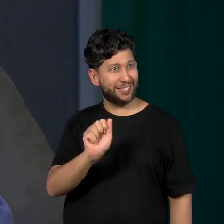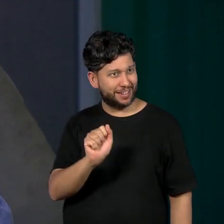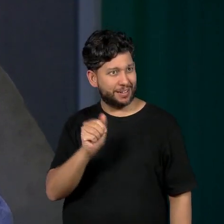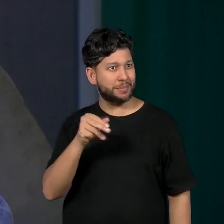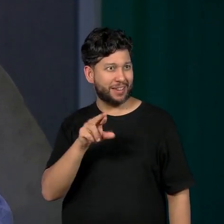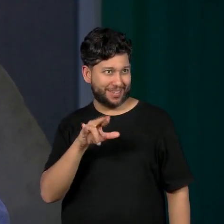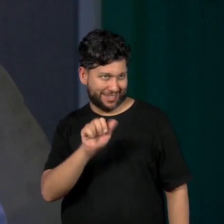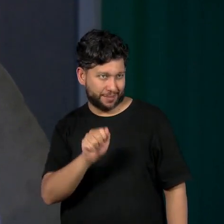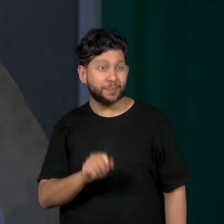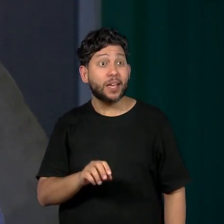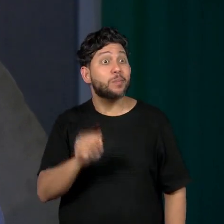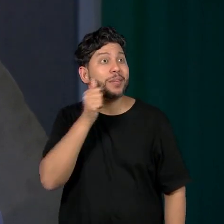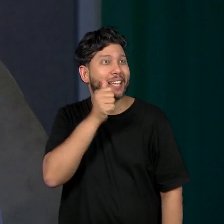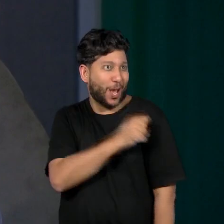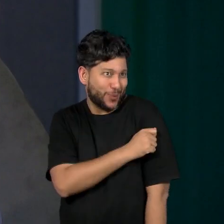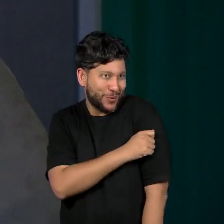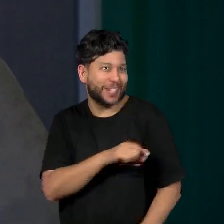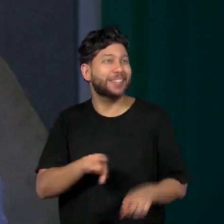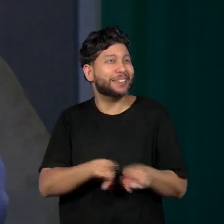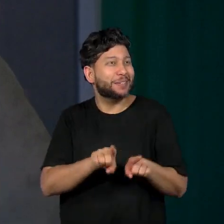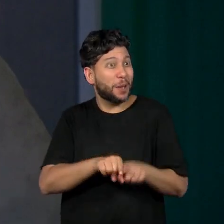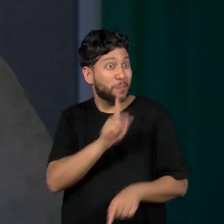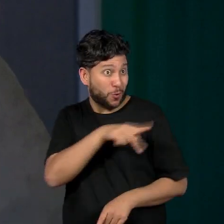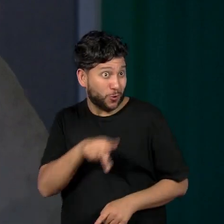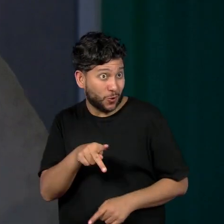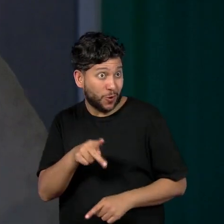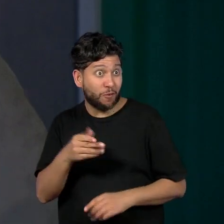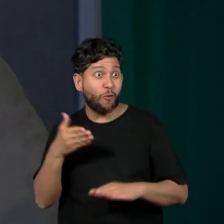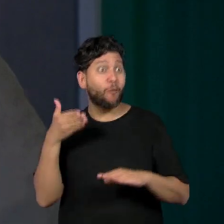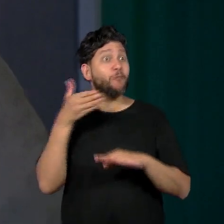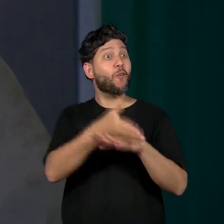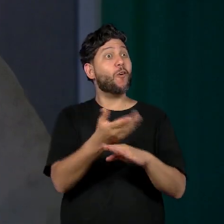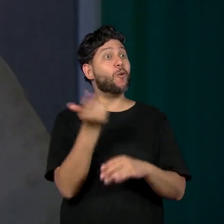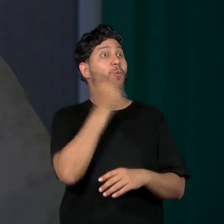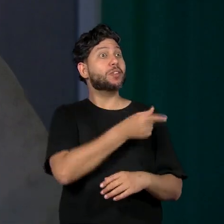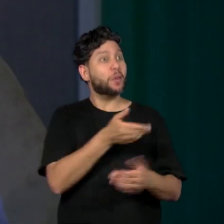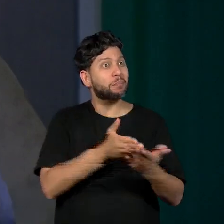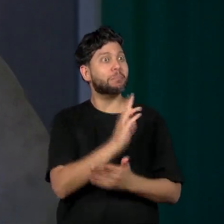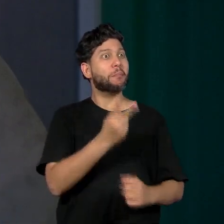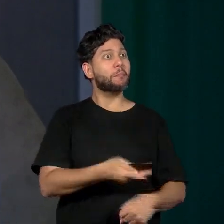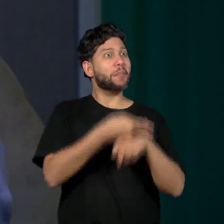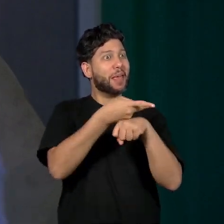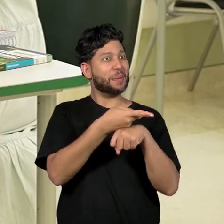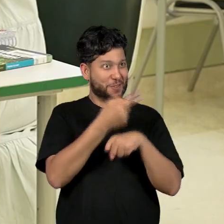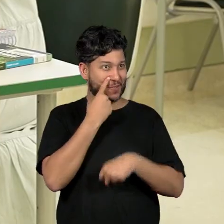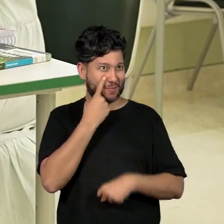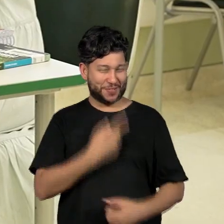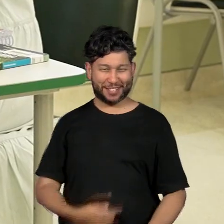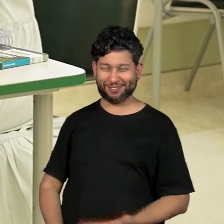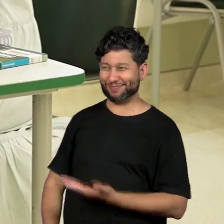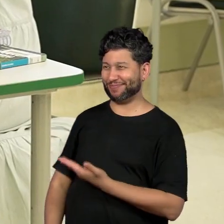Rafaela Tosi e a professora Ivanita de Souza foram as premiadas no ano que passou. Vamos ouvi-la.